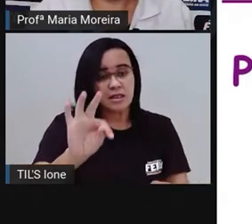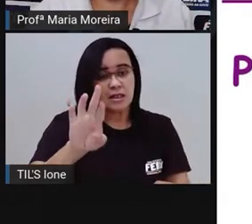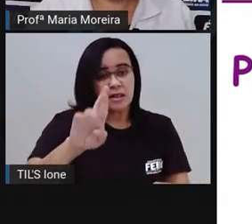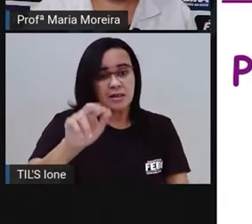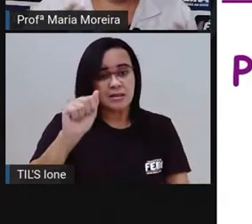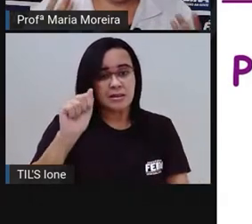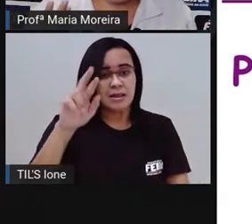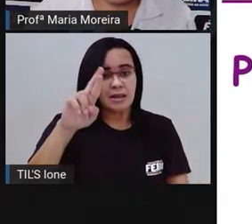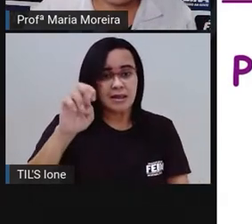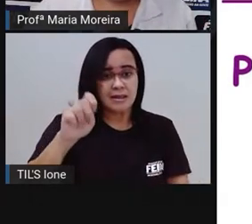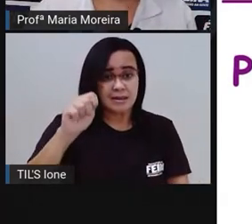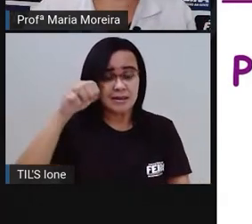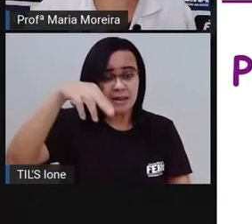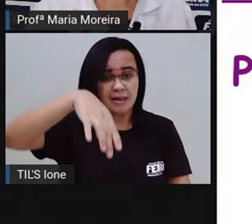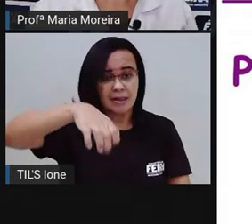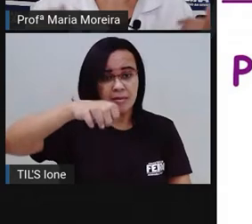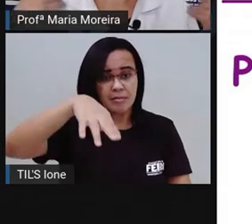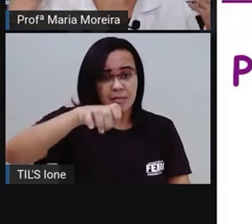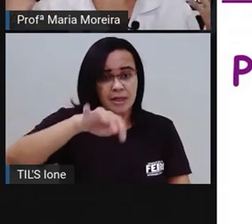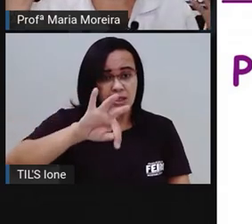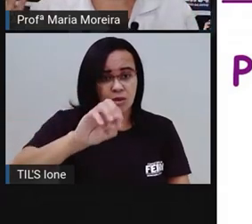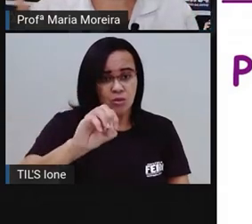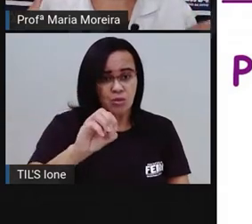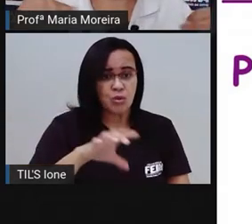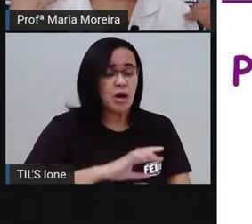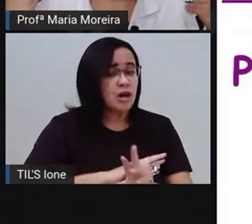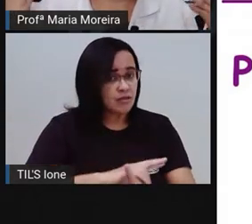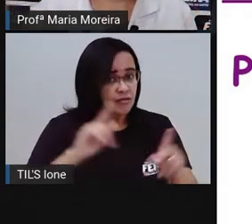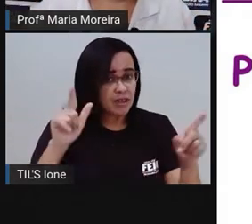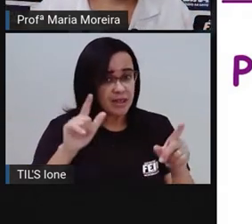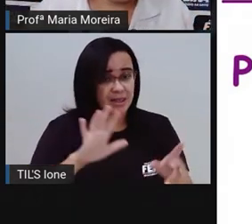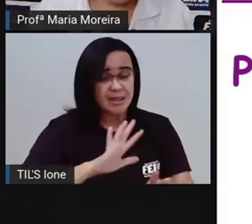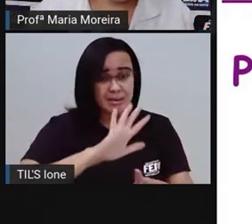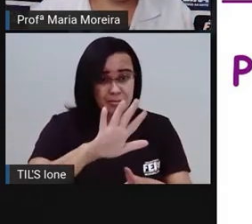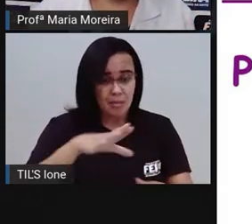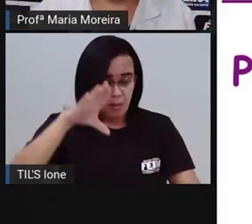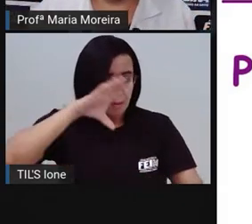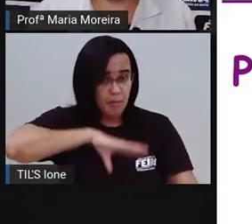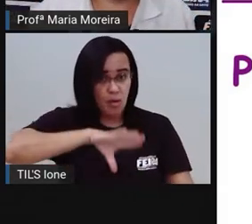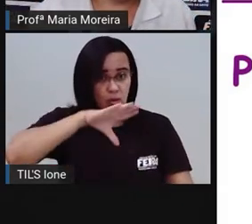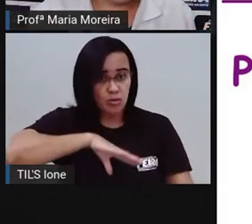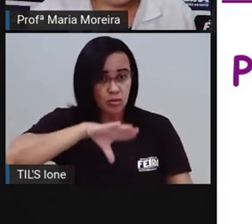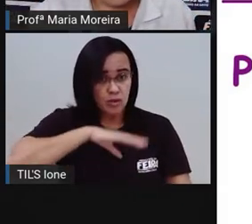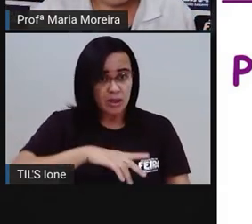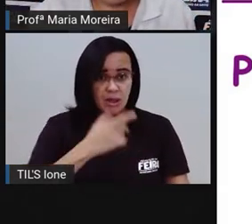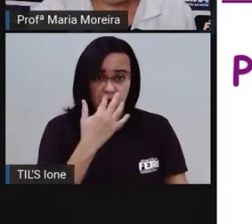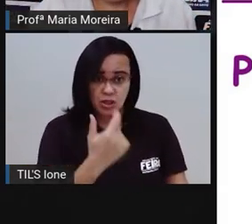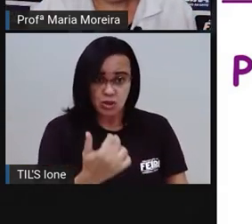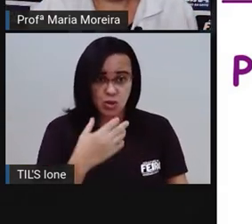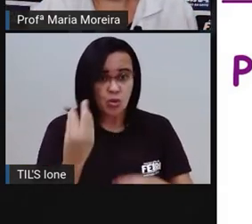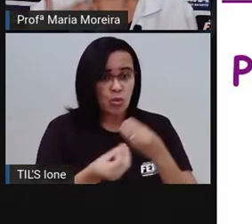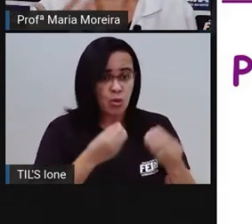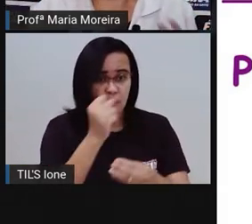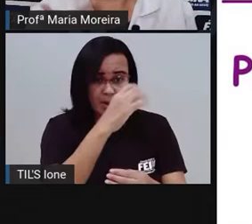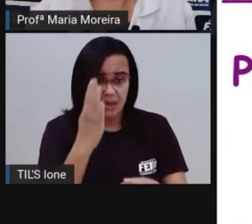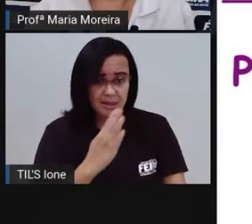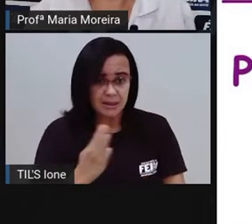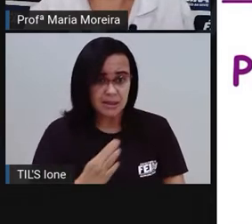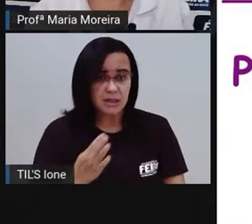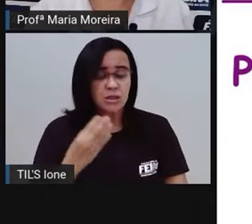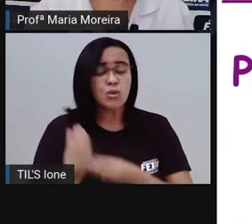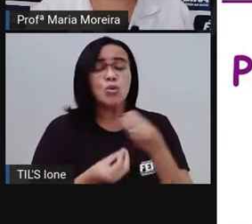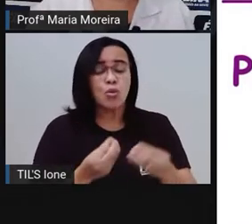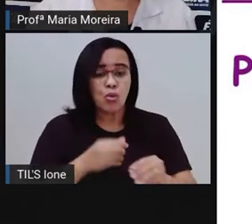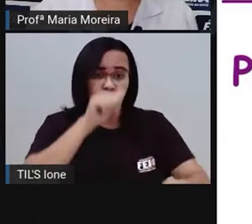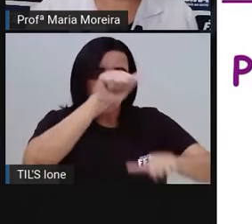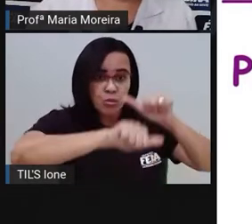tratamento. Mas, né? O nosso idioma, a nossa língua portuguesa, né? Que é falada aqui no Brasil. Ele sofre algumas